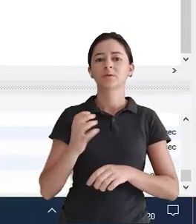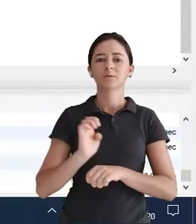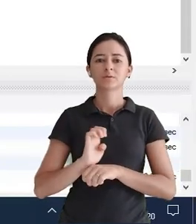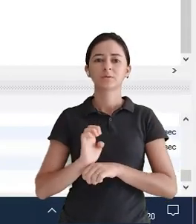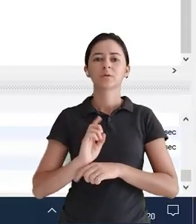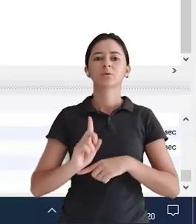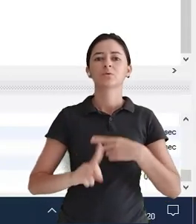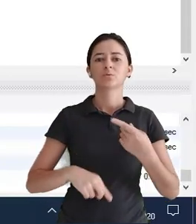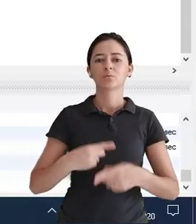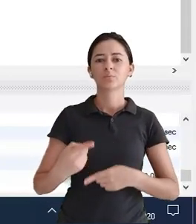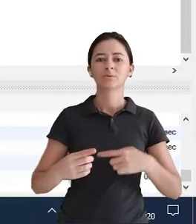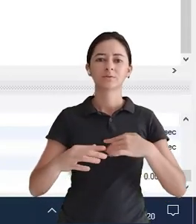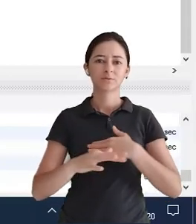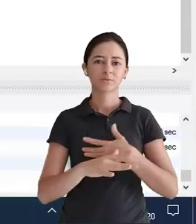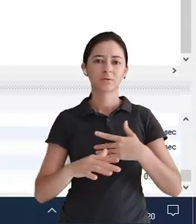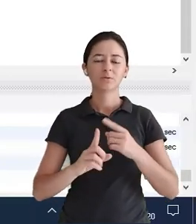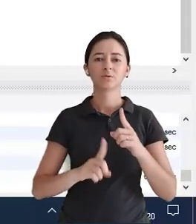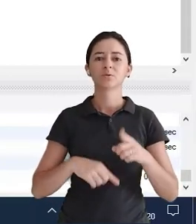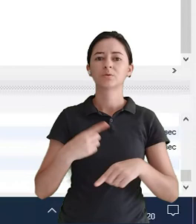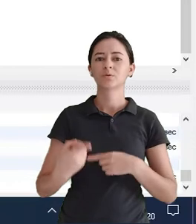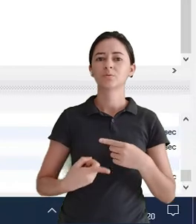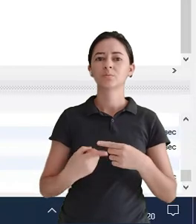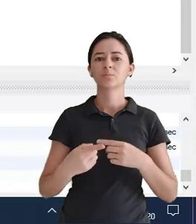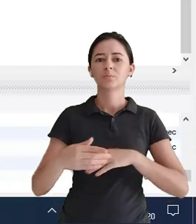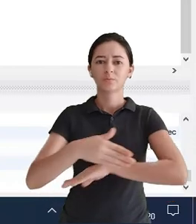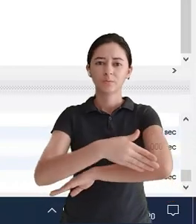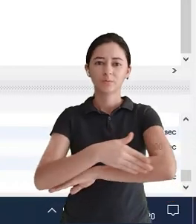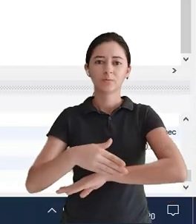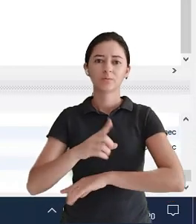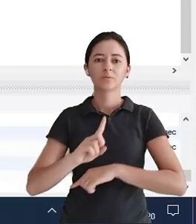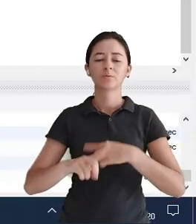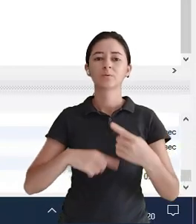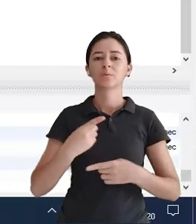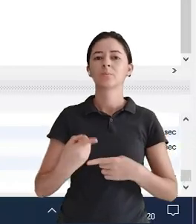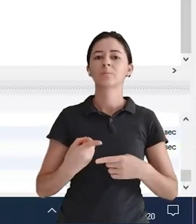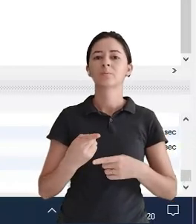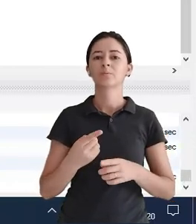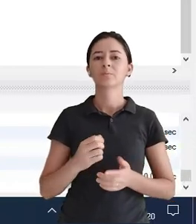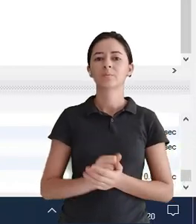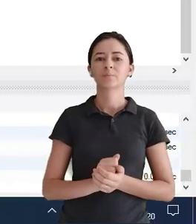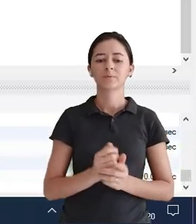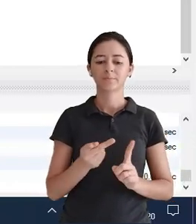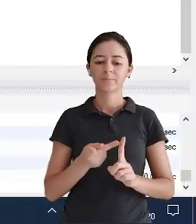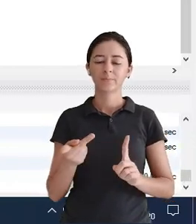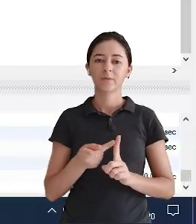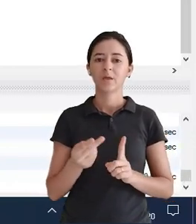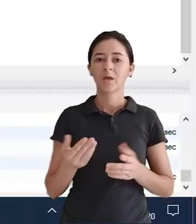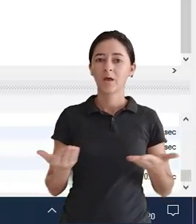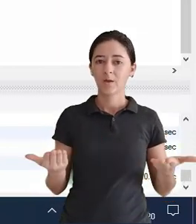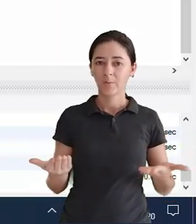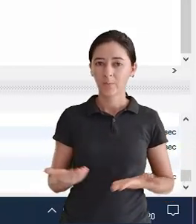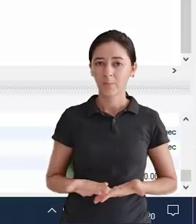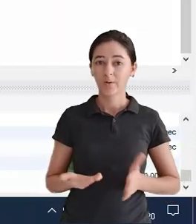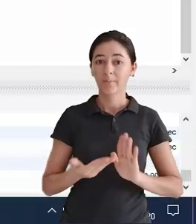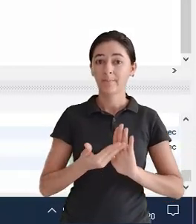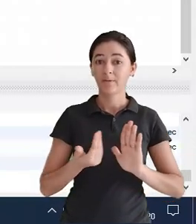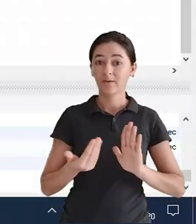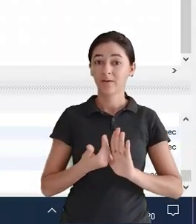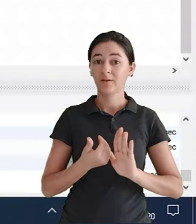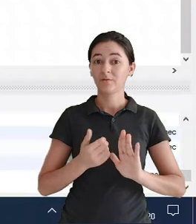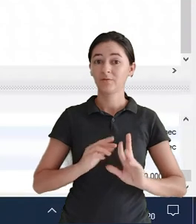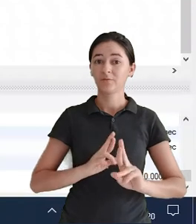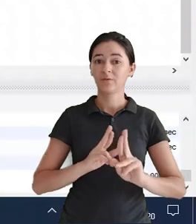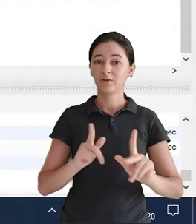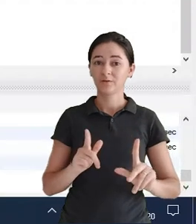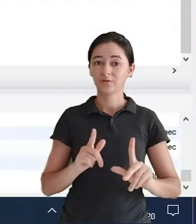Depois eu criei a cidade É óbvio, né? Cidade Depois endereço Depois cliente A ordem de apagar Vai ser a ordem inversa